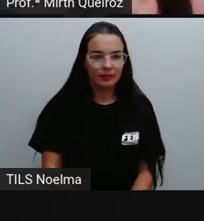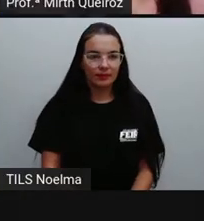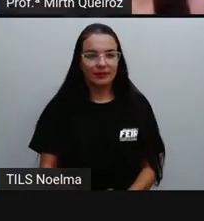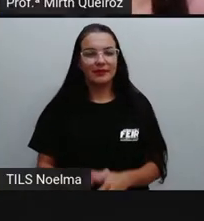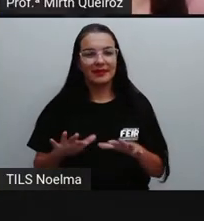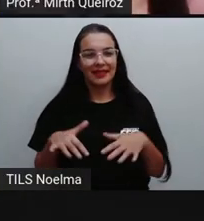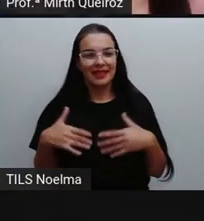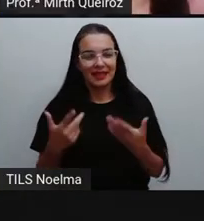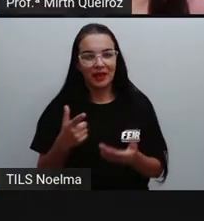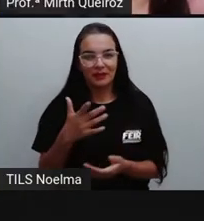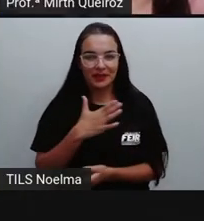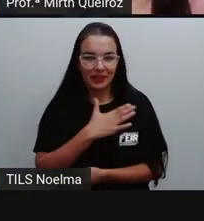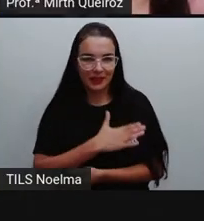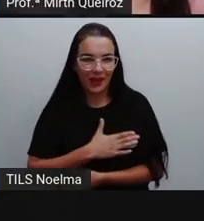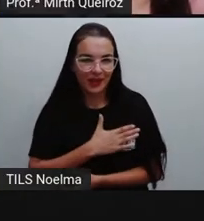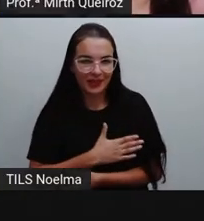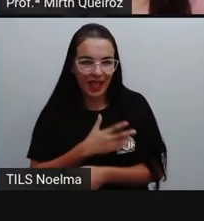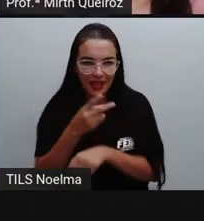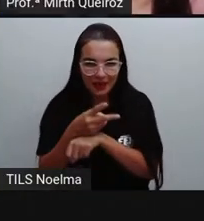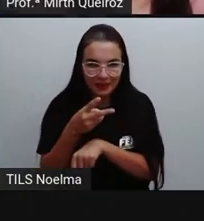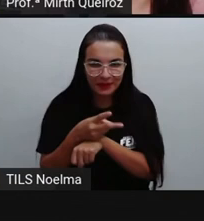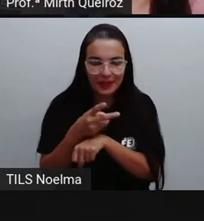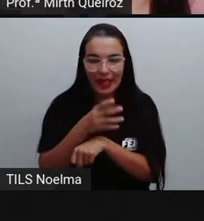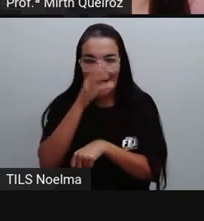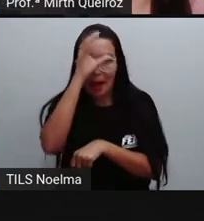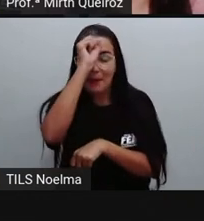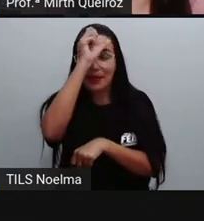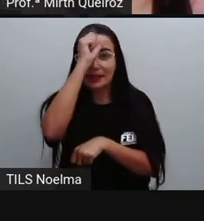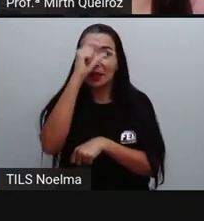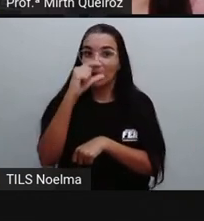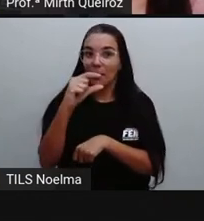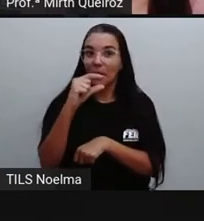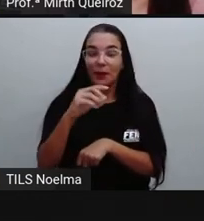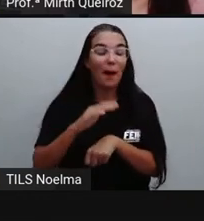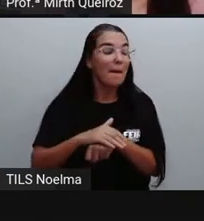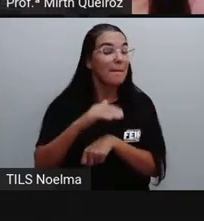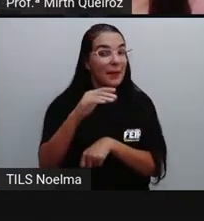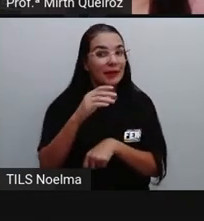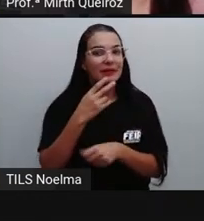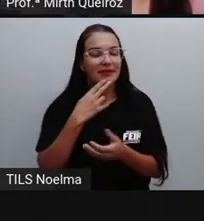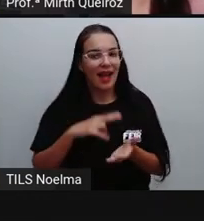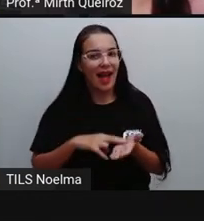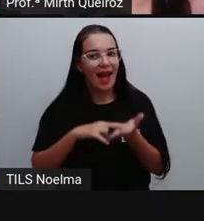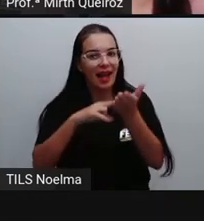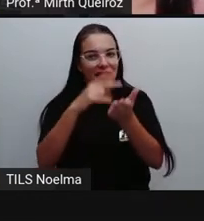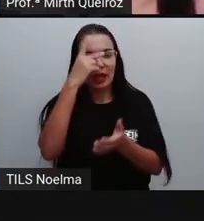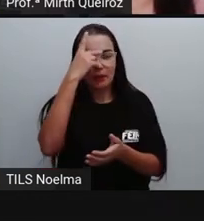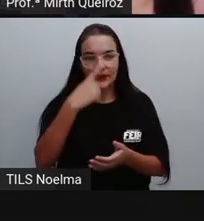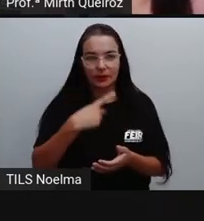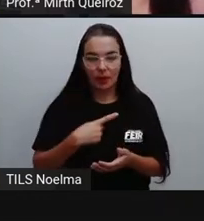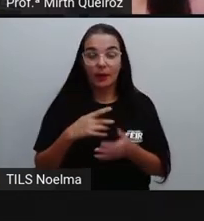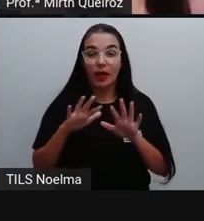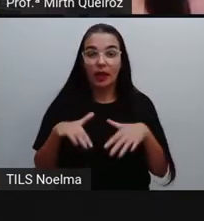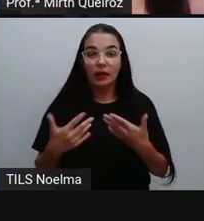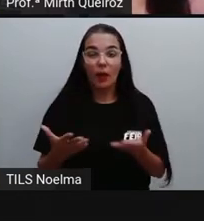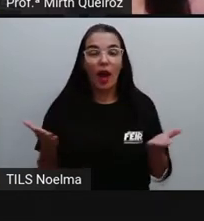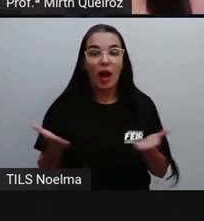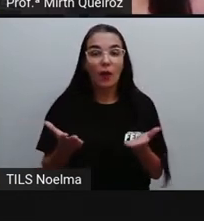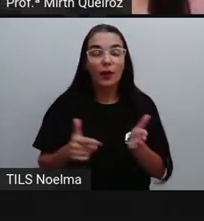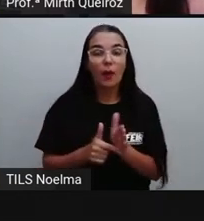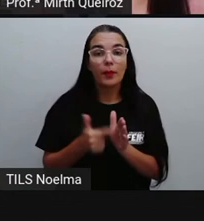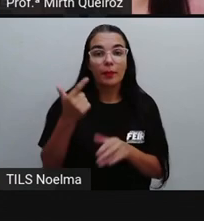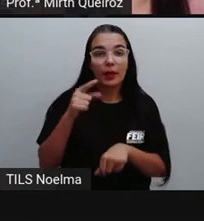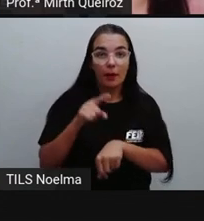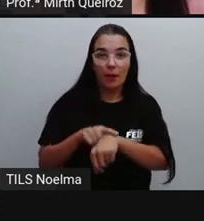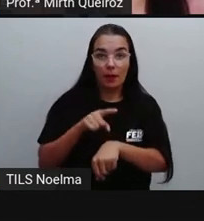E aí, gostaram do vídeo? Aprenderam aí um pouquinho mais sobre a carta pessoal? Nesse primeiro momento, nós conhecemos